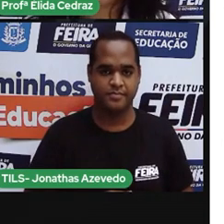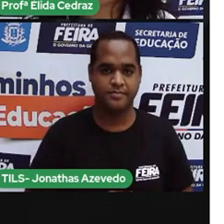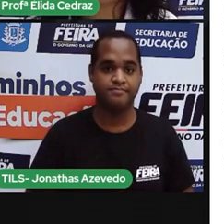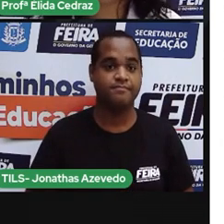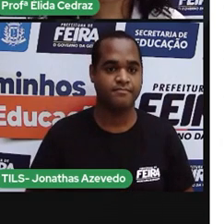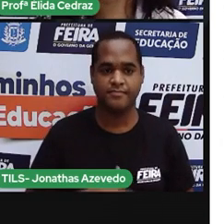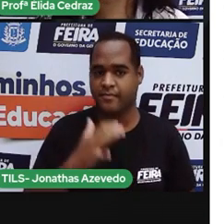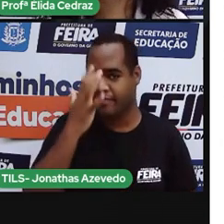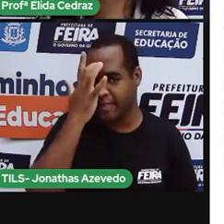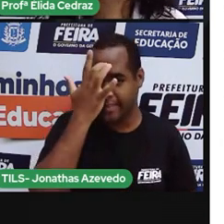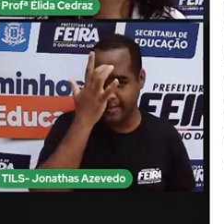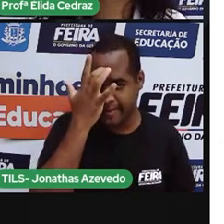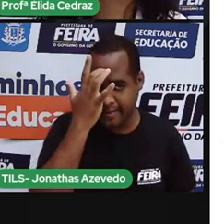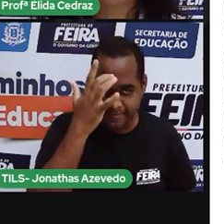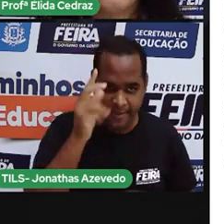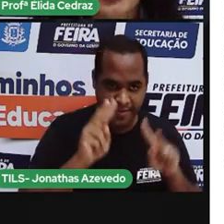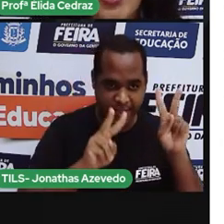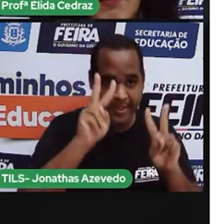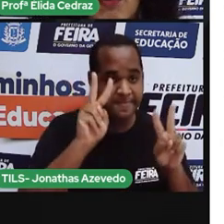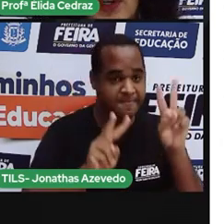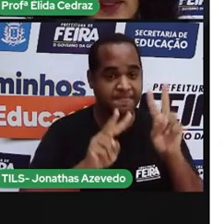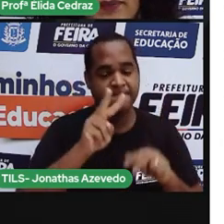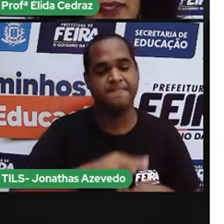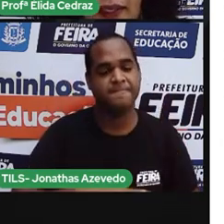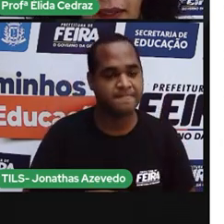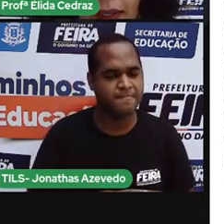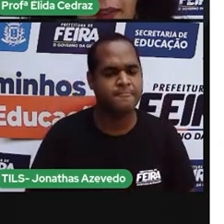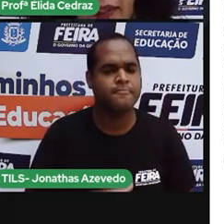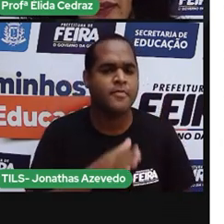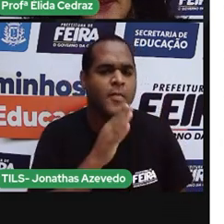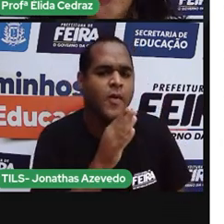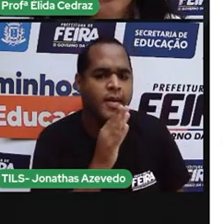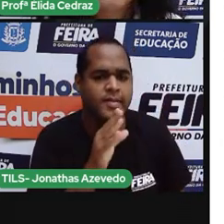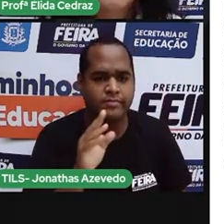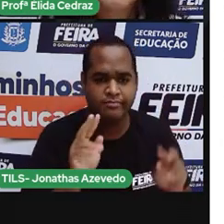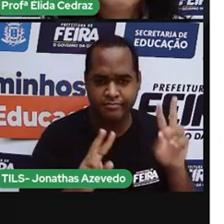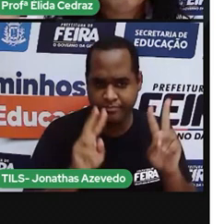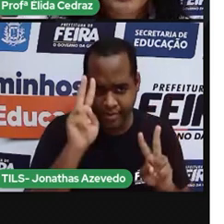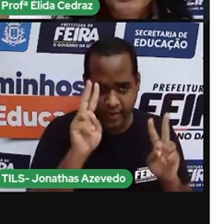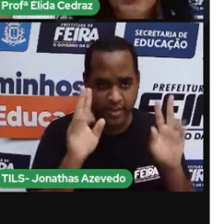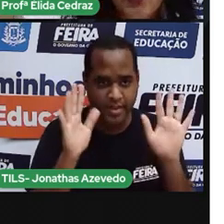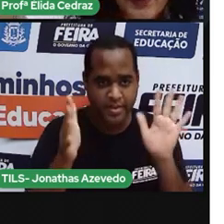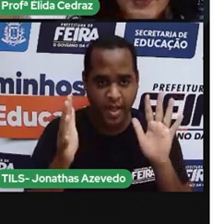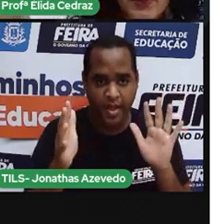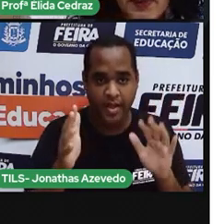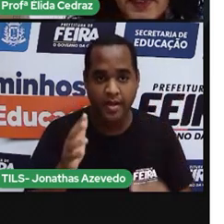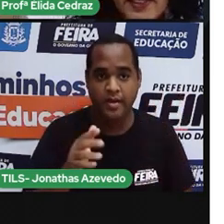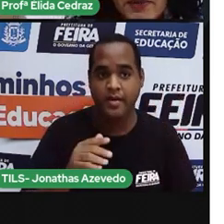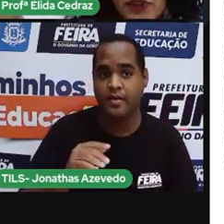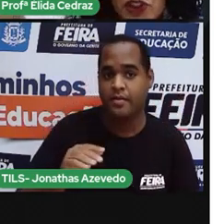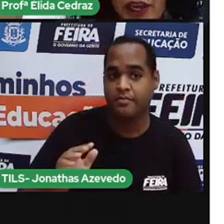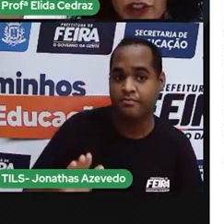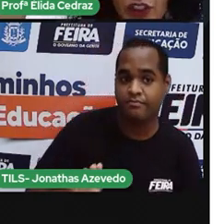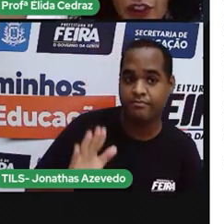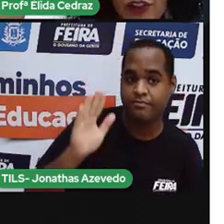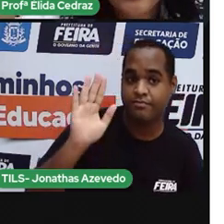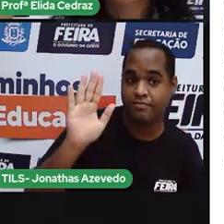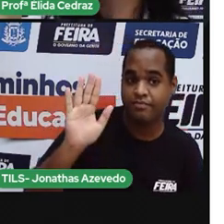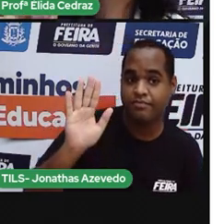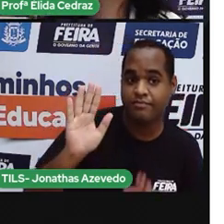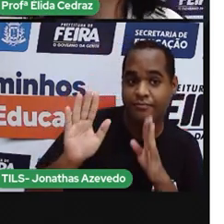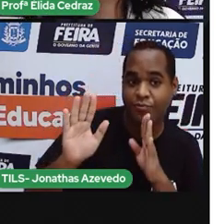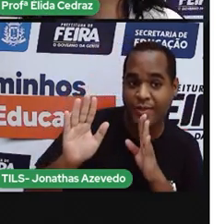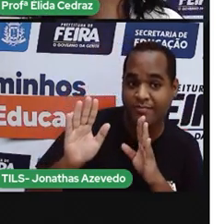Micares. Quem já foi na Micaresa, bota aí aquele bonequinho com o bracinho aí pra cima já já.